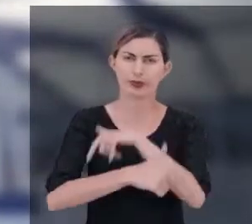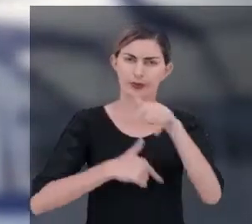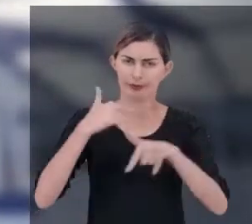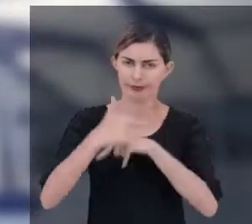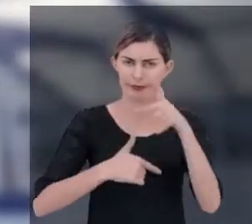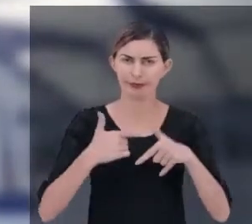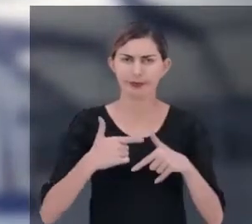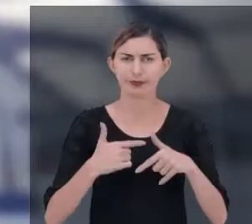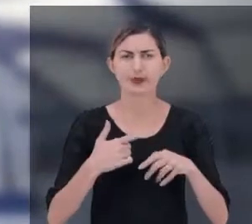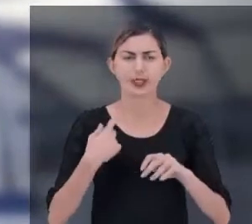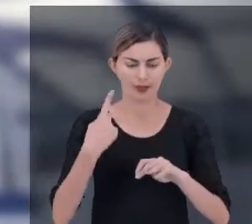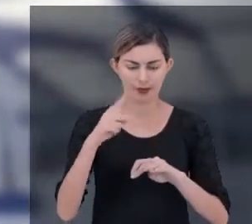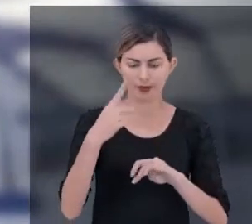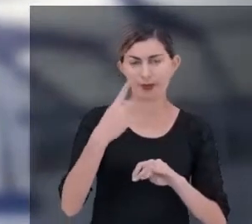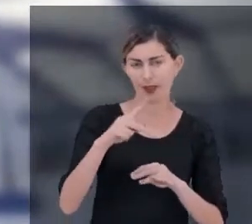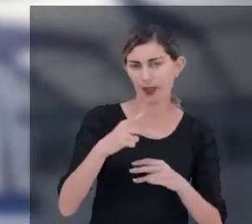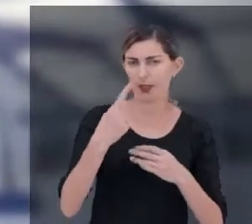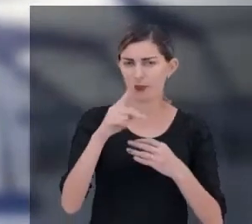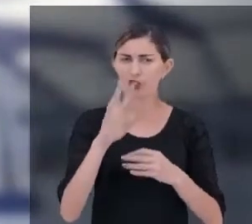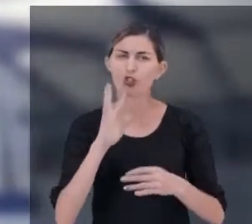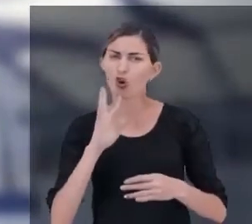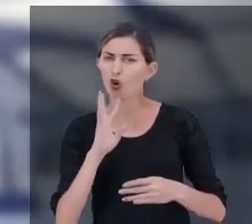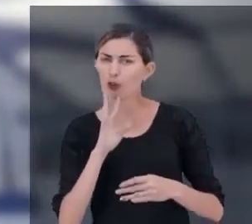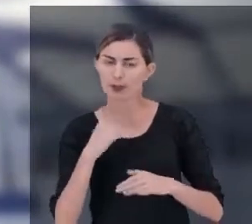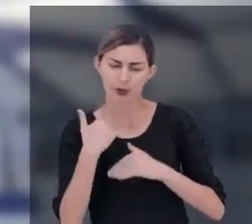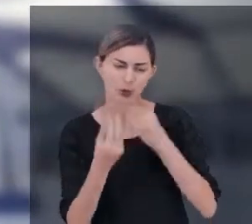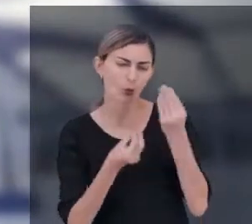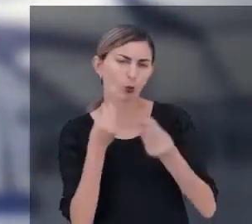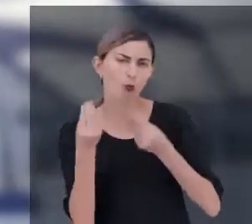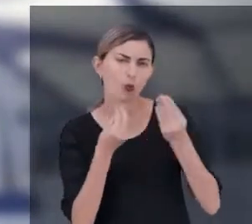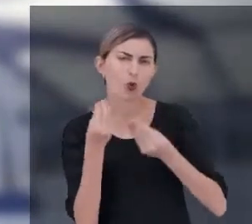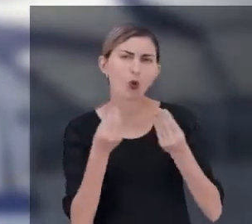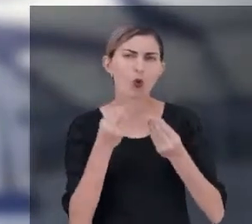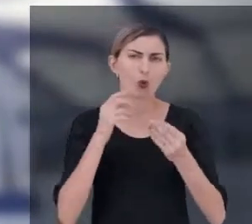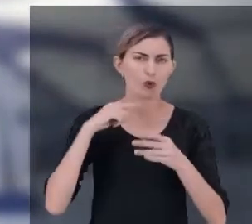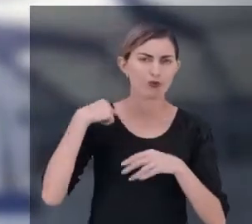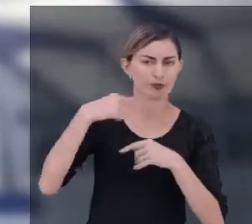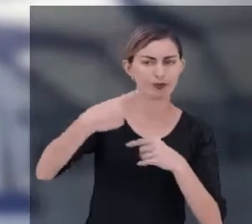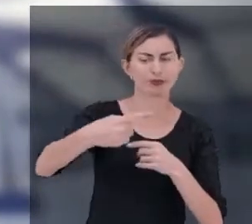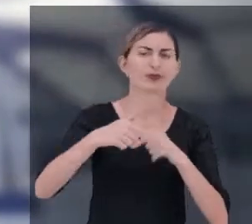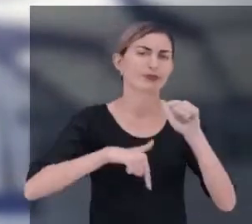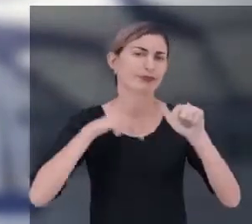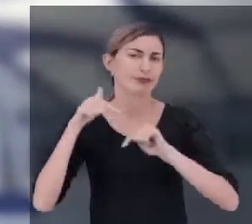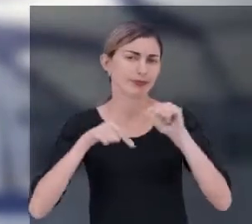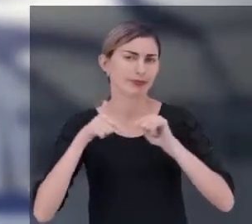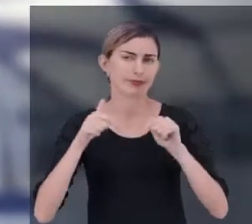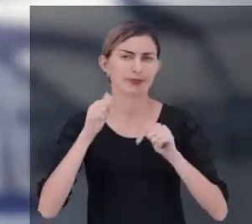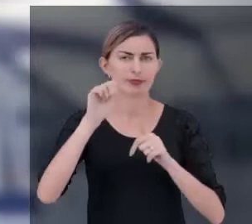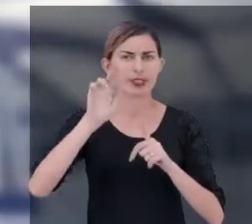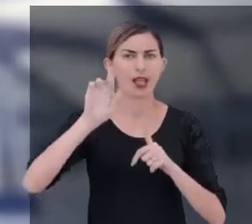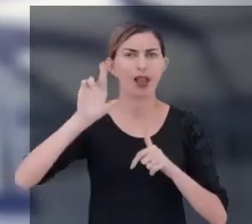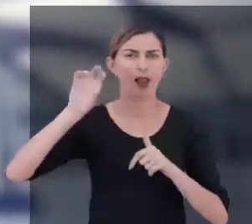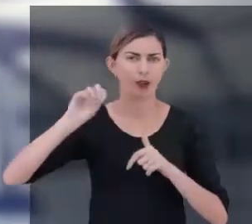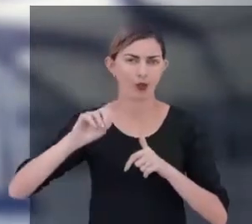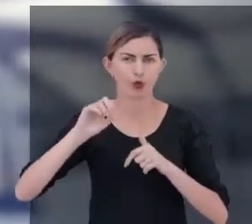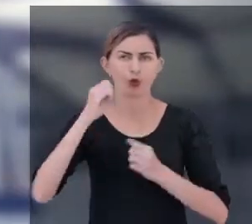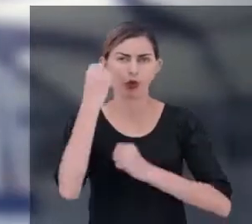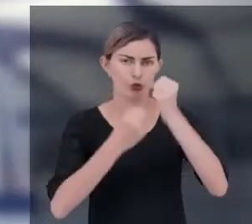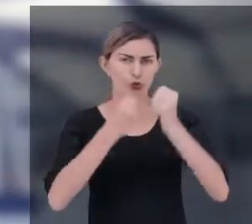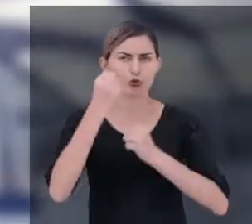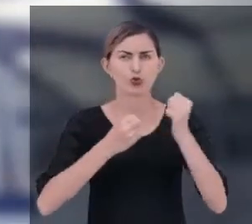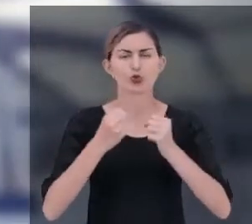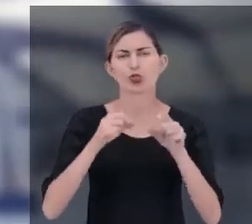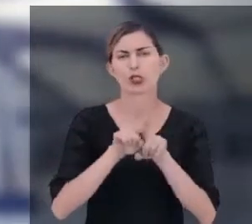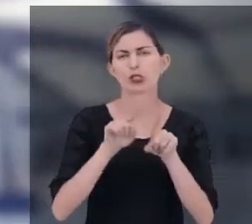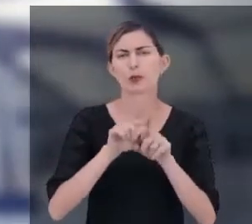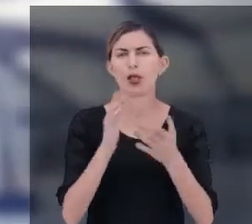segurança do trabalho. Nela, você irá conhecer os procedimentos e rotinas do trabalho na agroindústria à luz